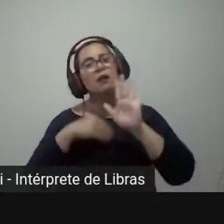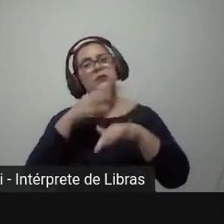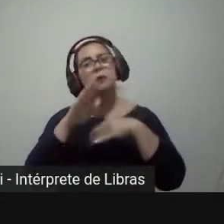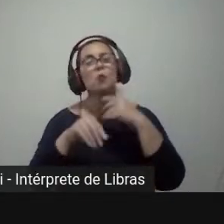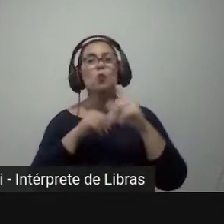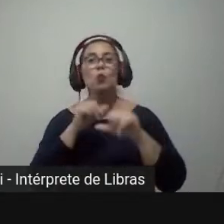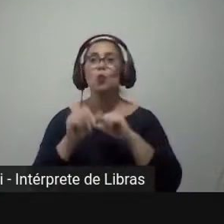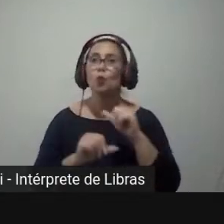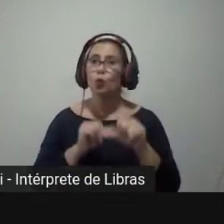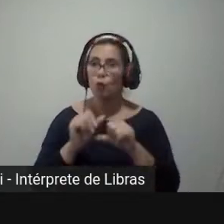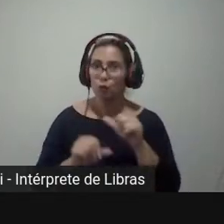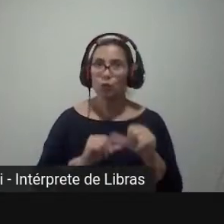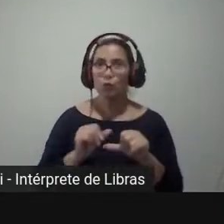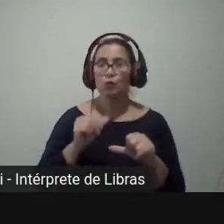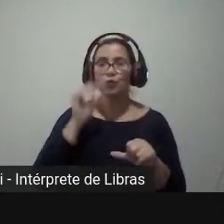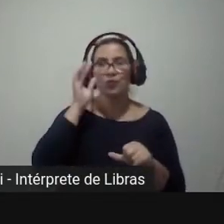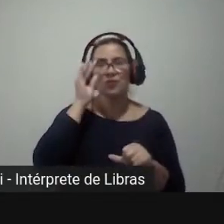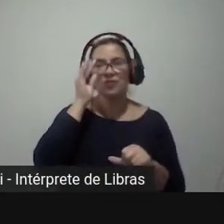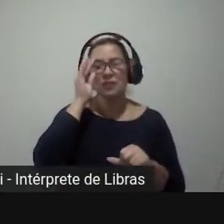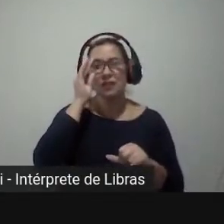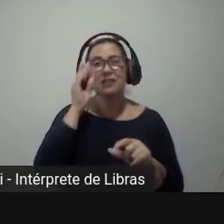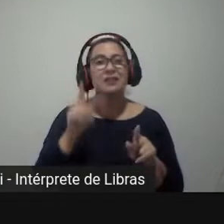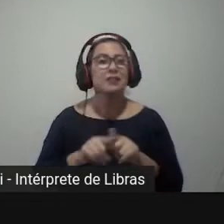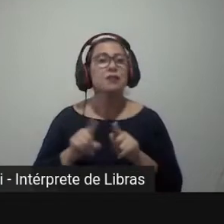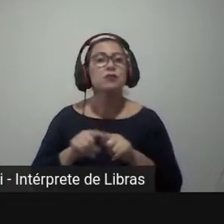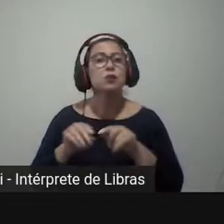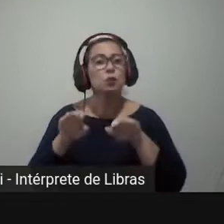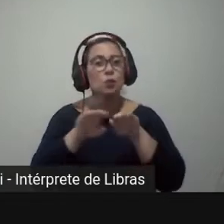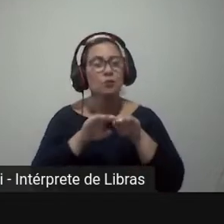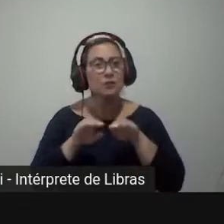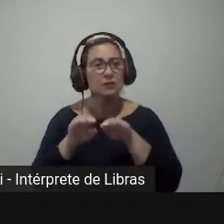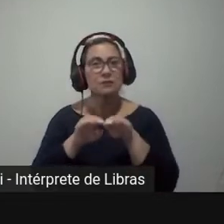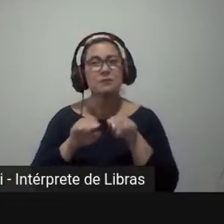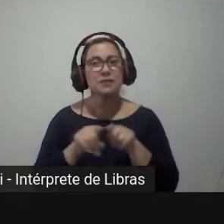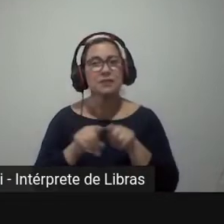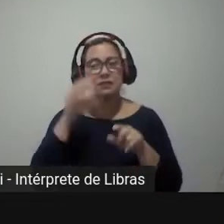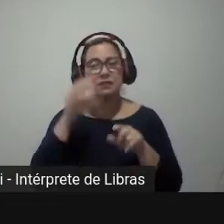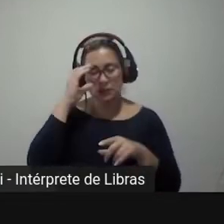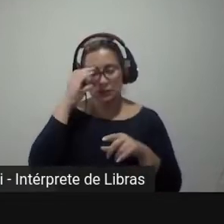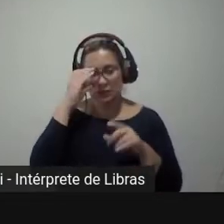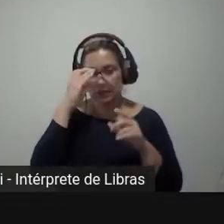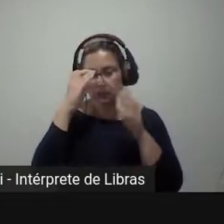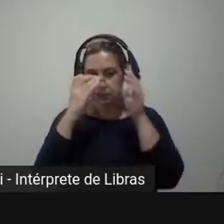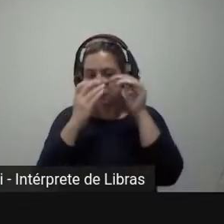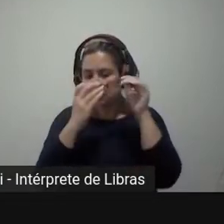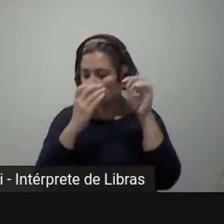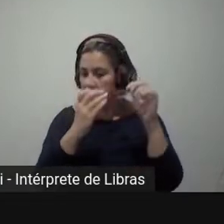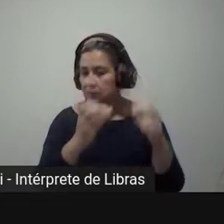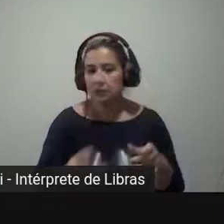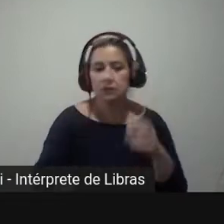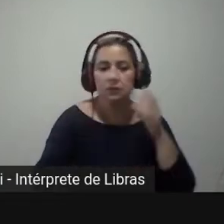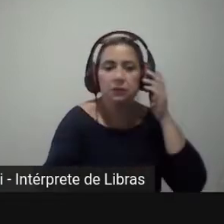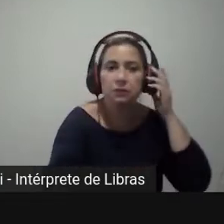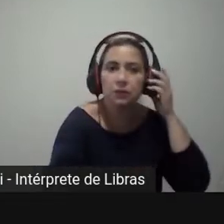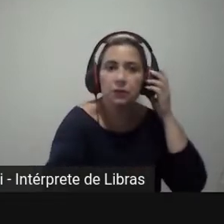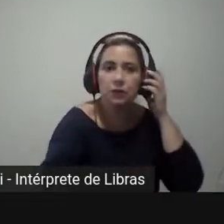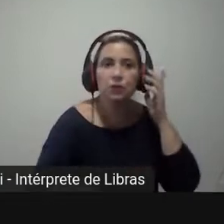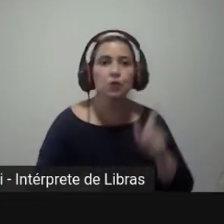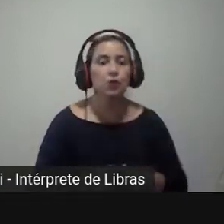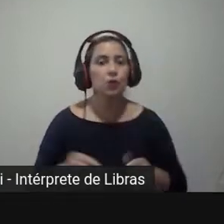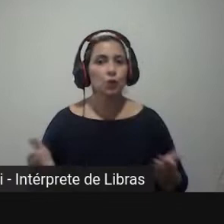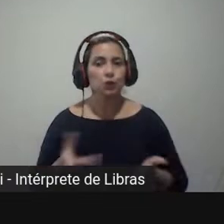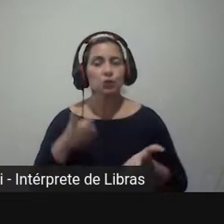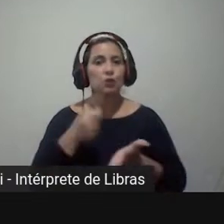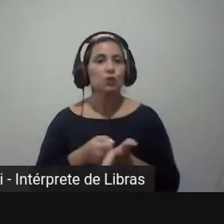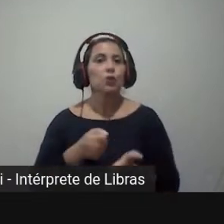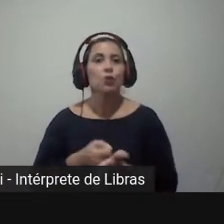e, a partir de então, se tornou mais universal a cédula como nós conhecemos hoje, como eles têm hoje, em que você é obrigado a